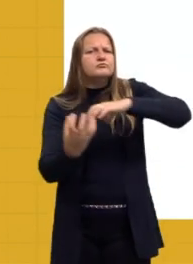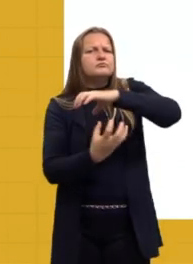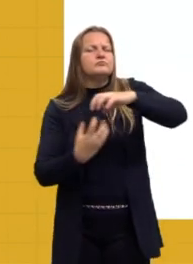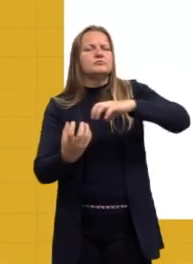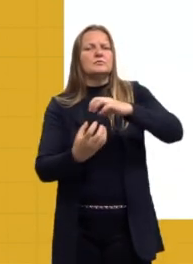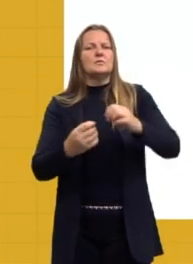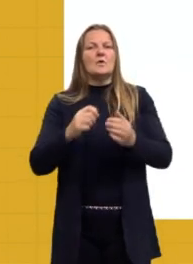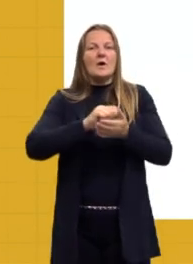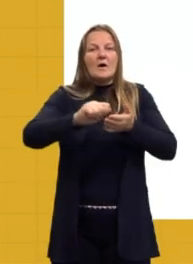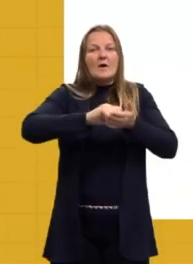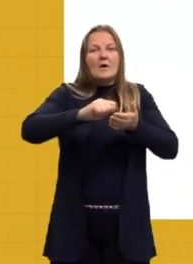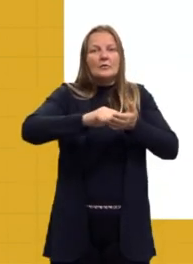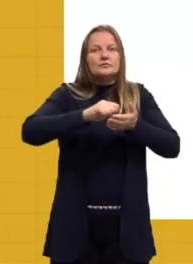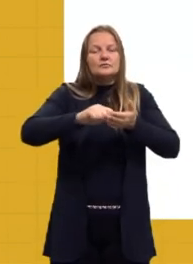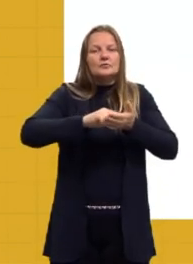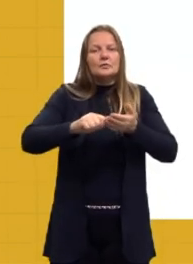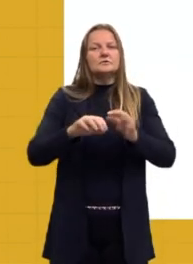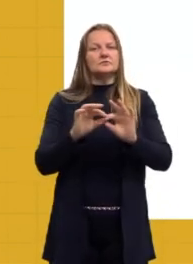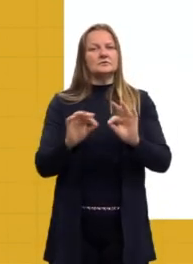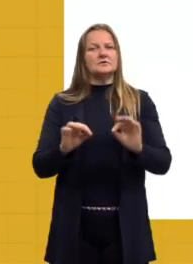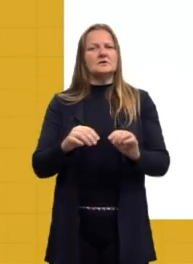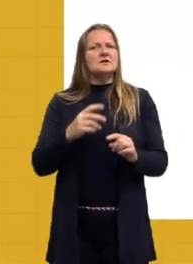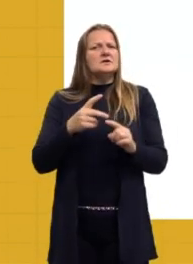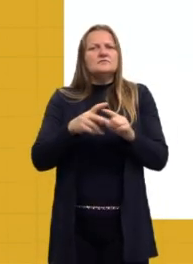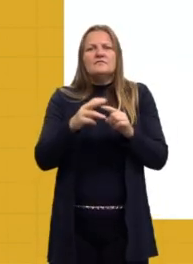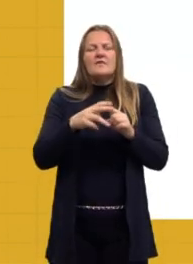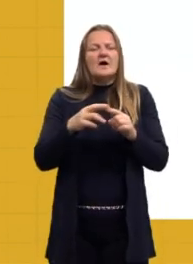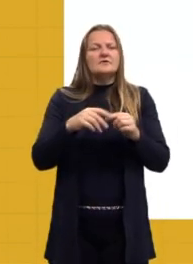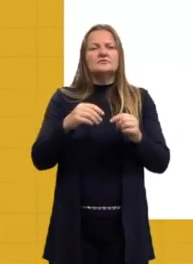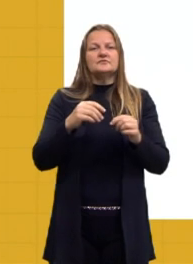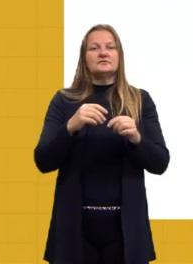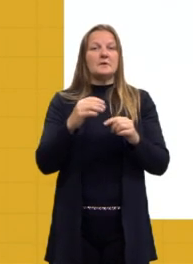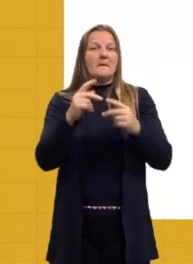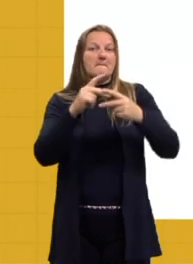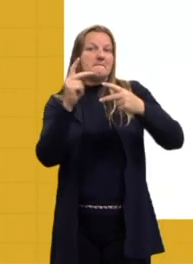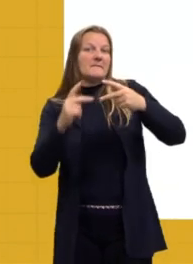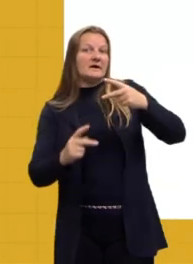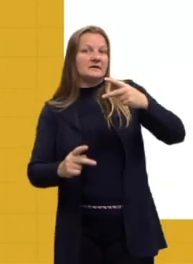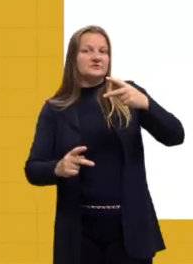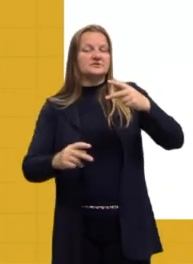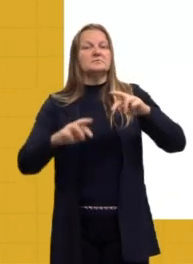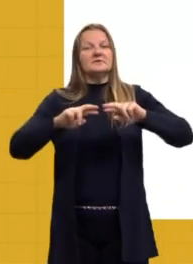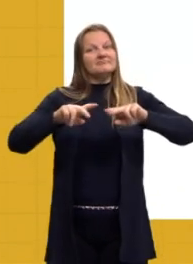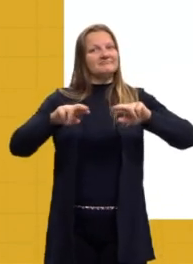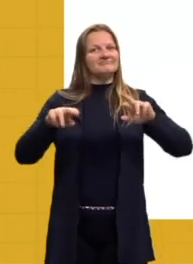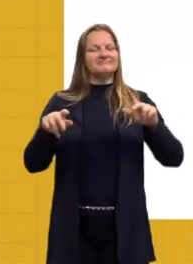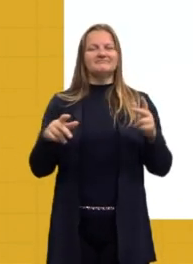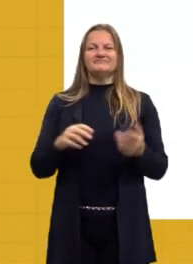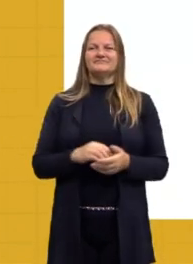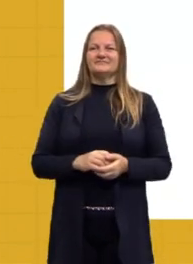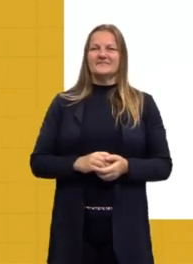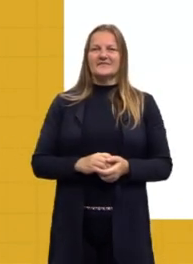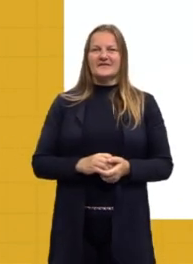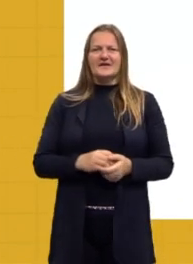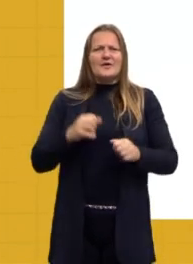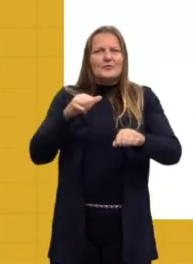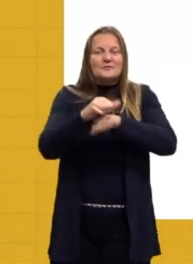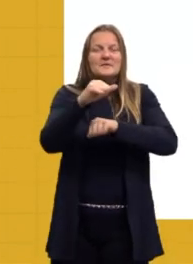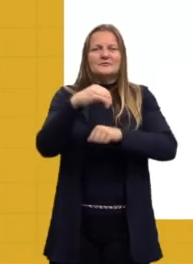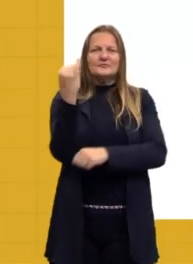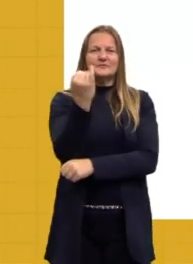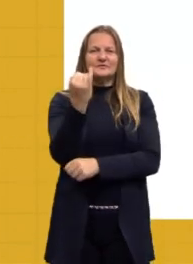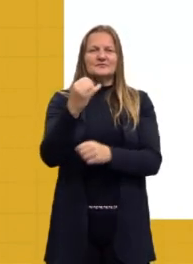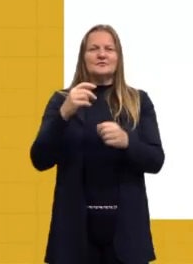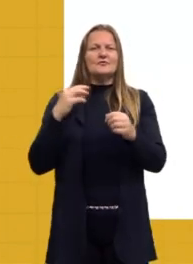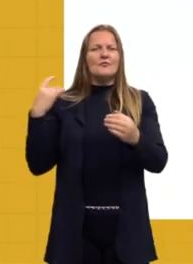autores dessa época, eles simplesmente quebraram vários paradigmas e eles quebraram vários, assim, ó, acontecimentos que vinham